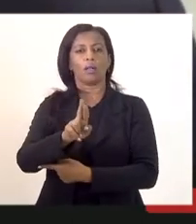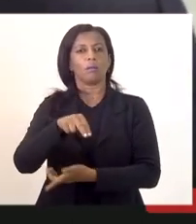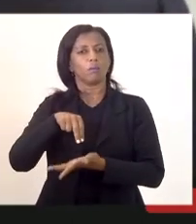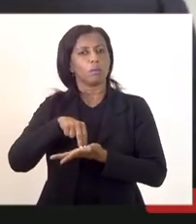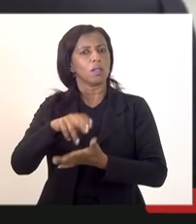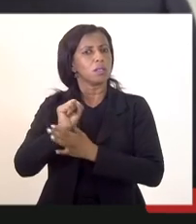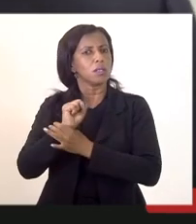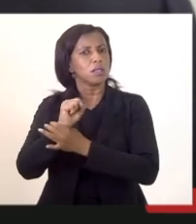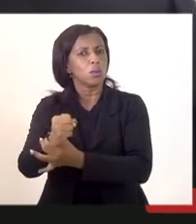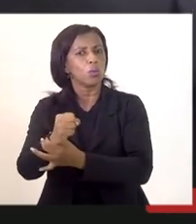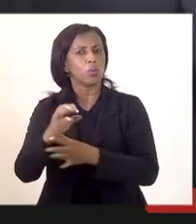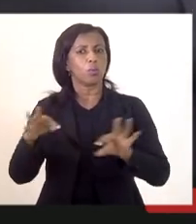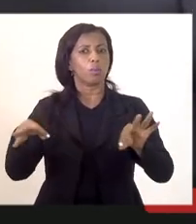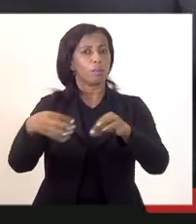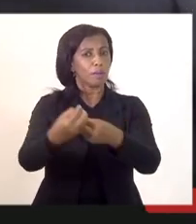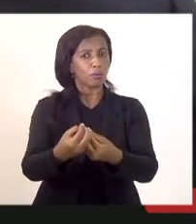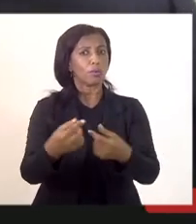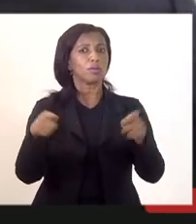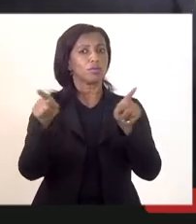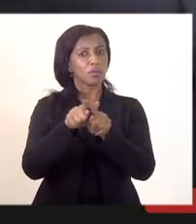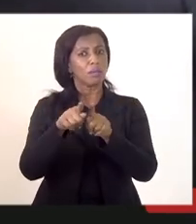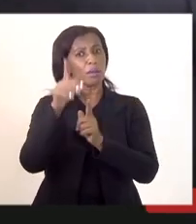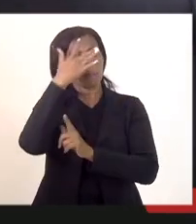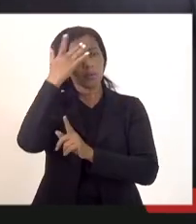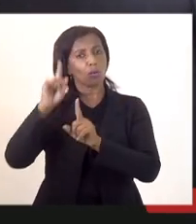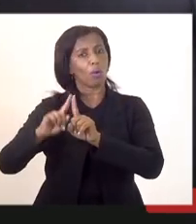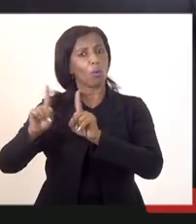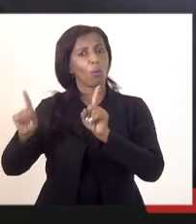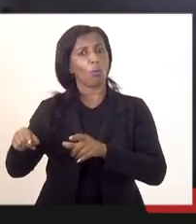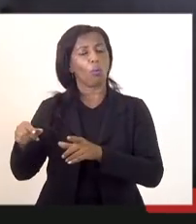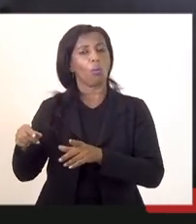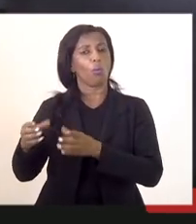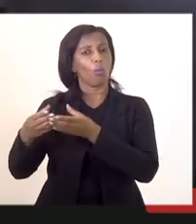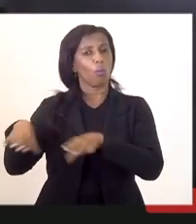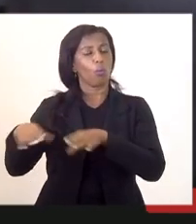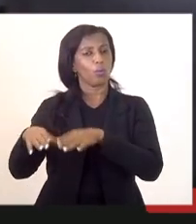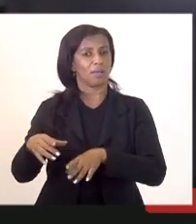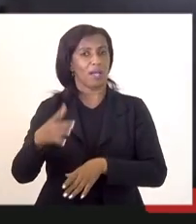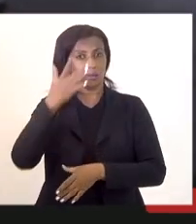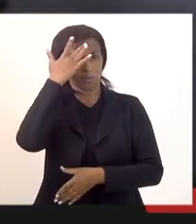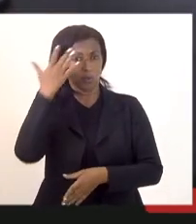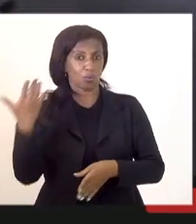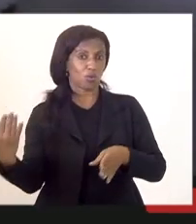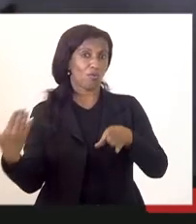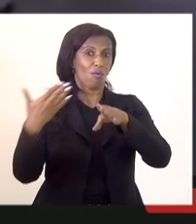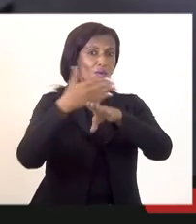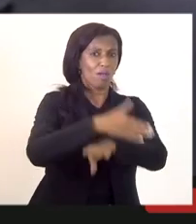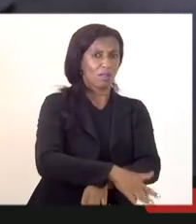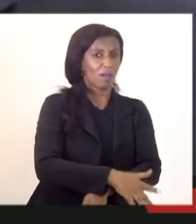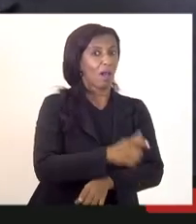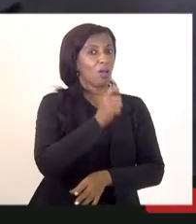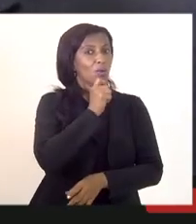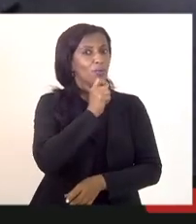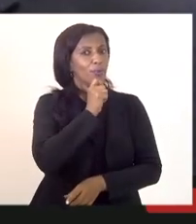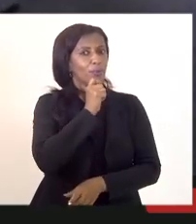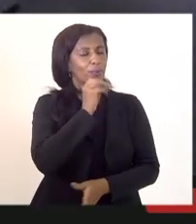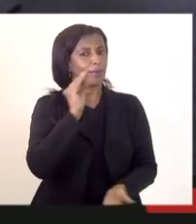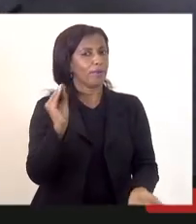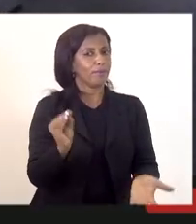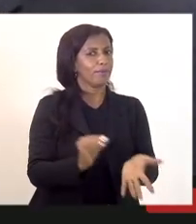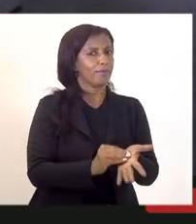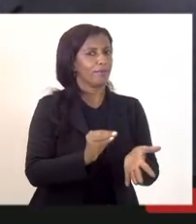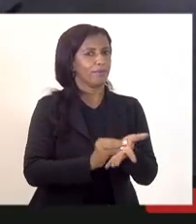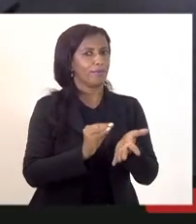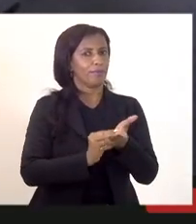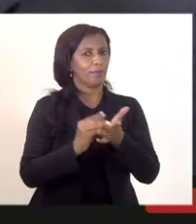falando para todos inclusive para os próprios concursados aqueles que assumirem não tem o dissabor depois de terem que